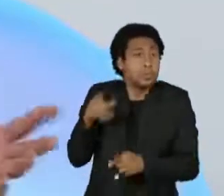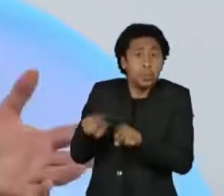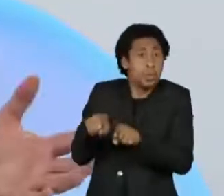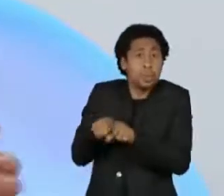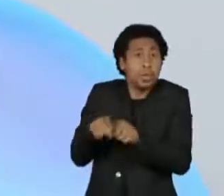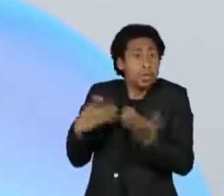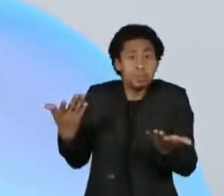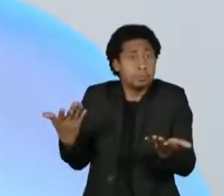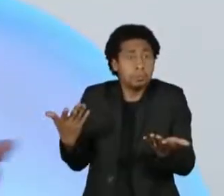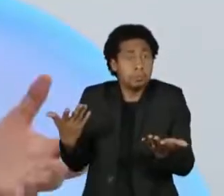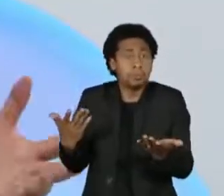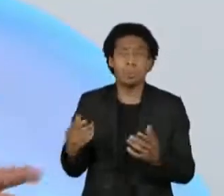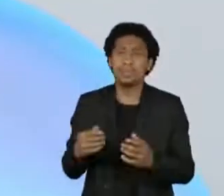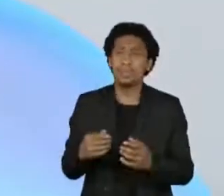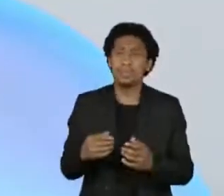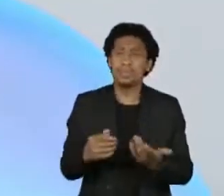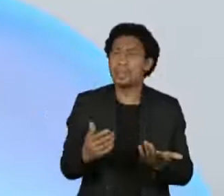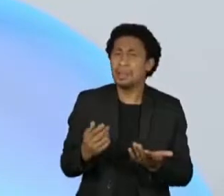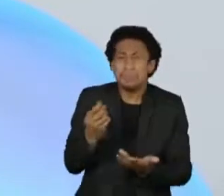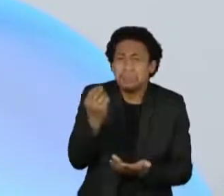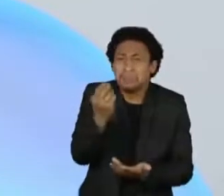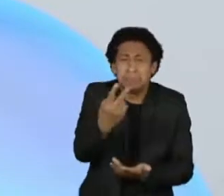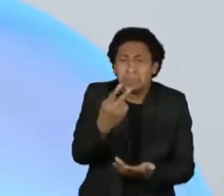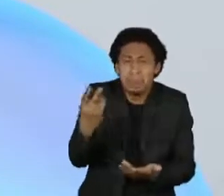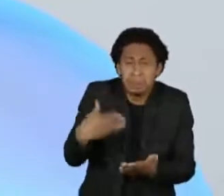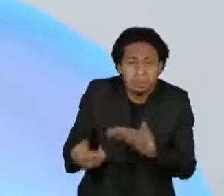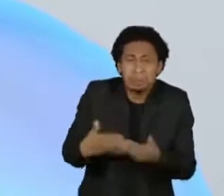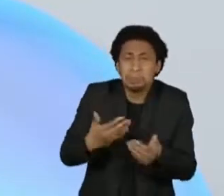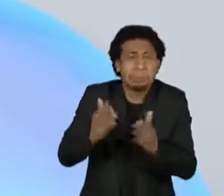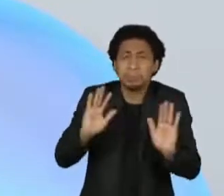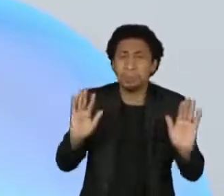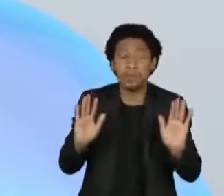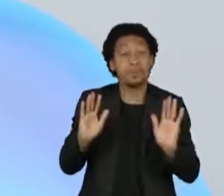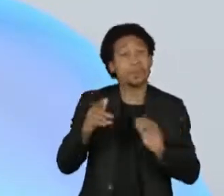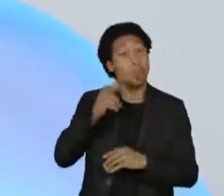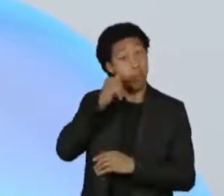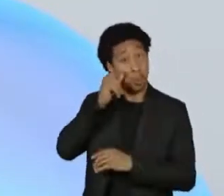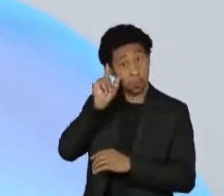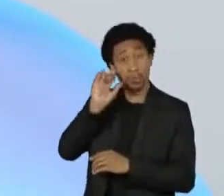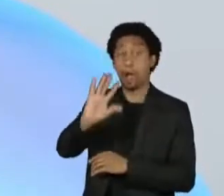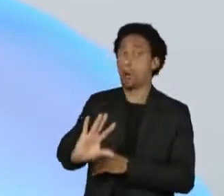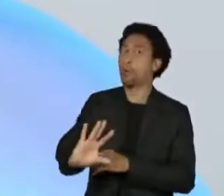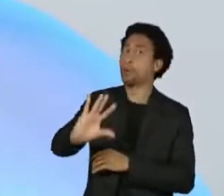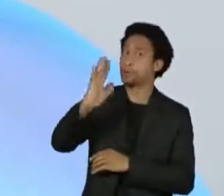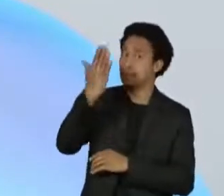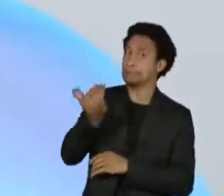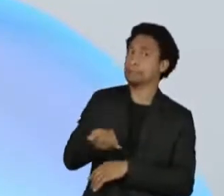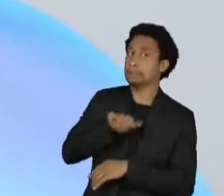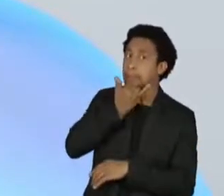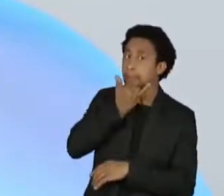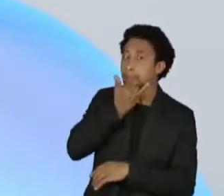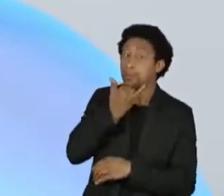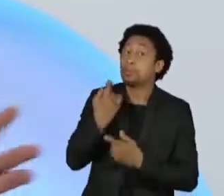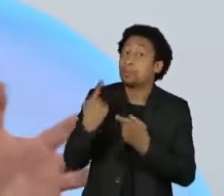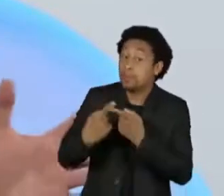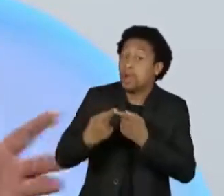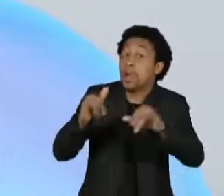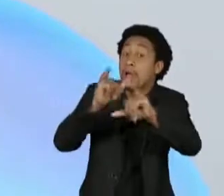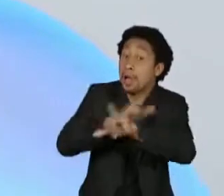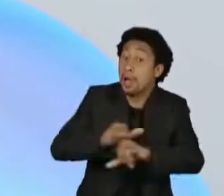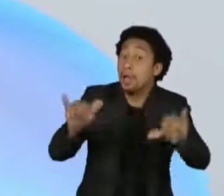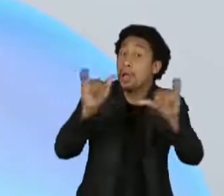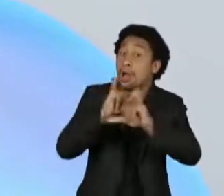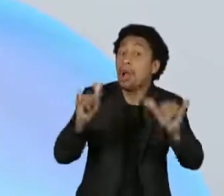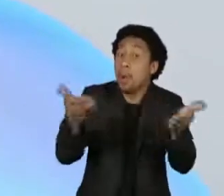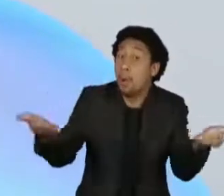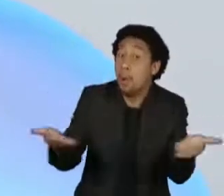Sim, 22, tanto faz agora em relação ao episódio de ontem, que é o que interessa, porque nós estamos vivendo uma campanha hoje. Que eu